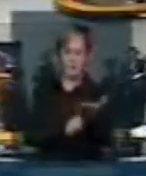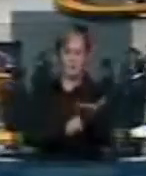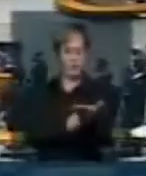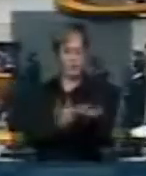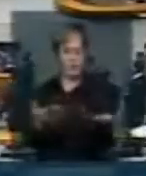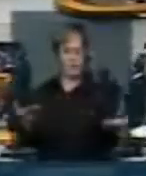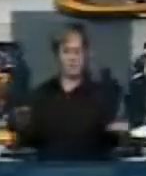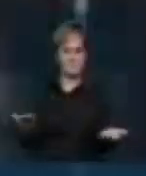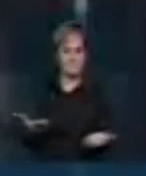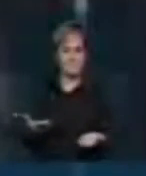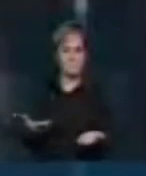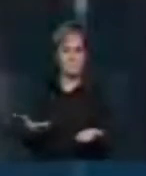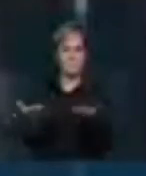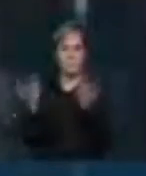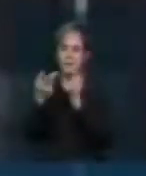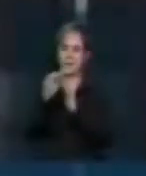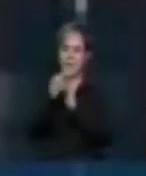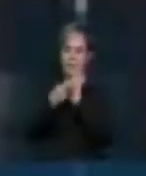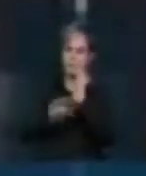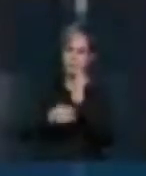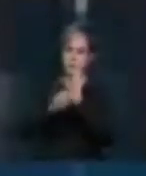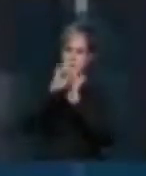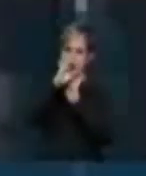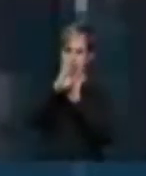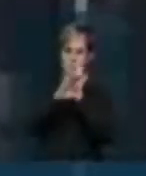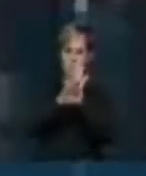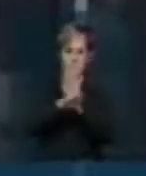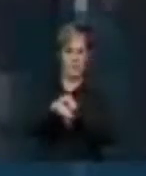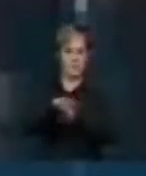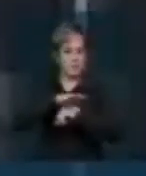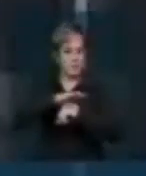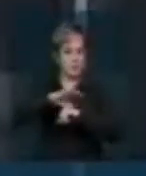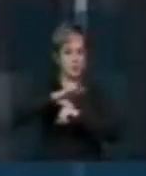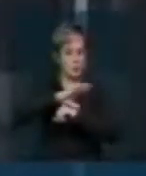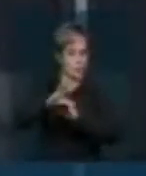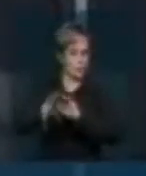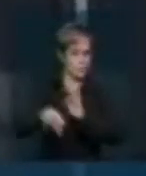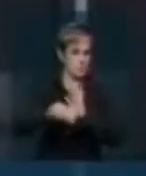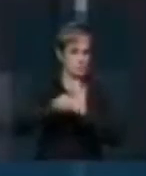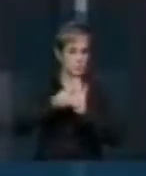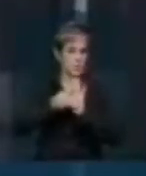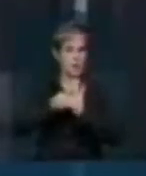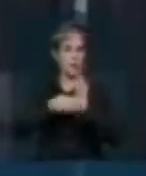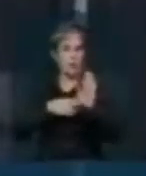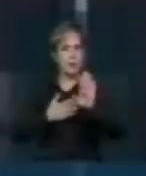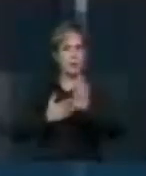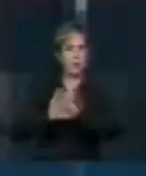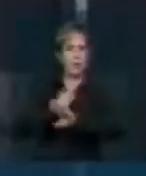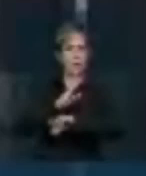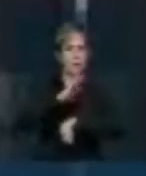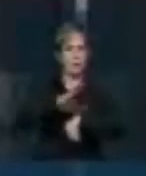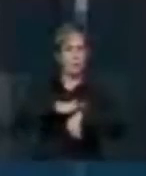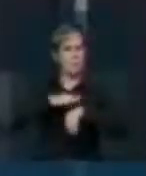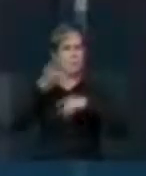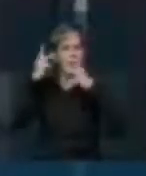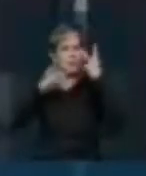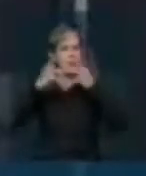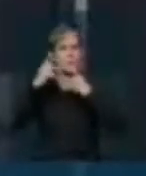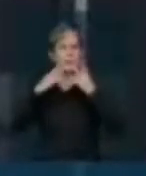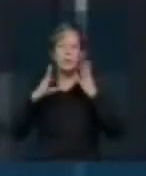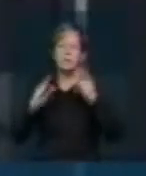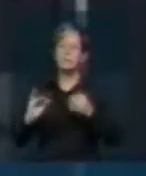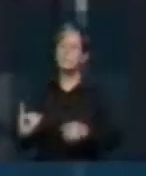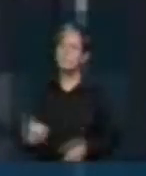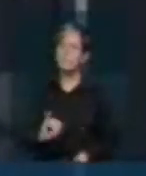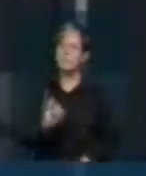esse projeto de emenda constitucional foi aprovado no momento político muito importante, Sr.